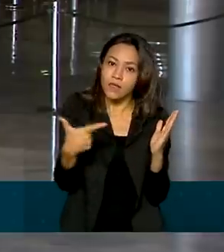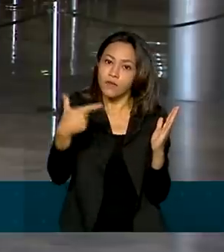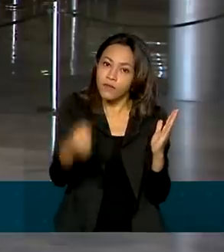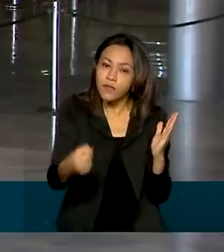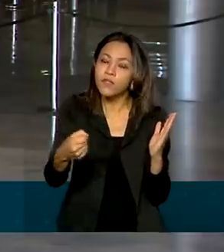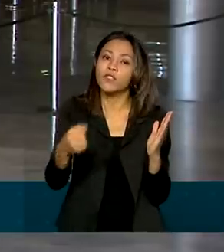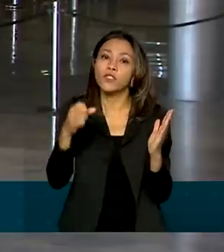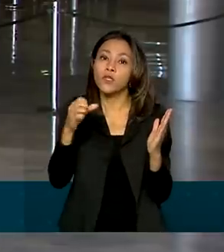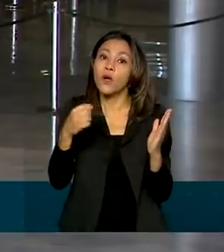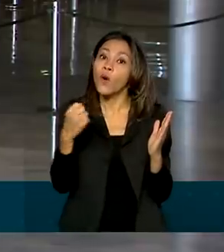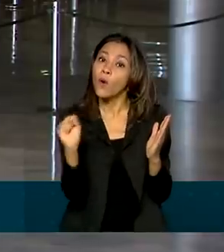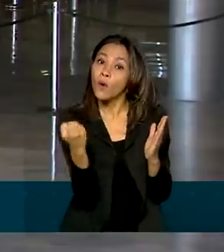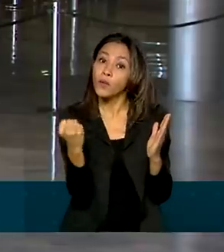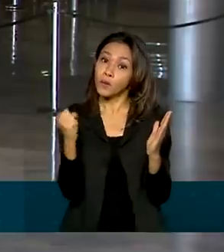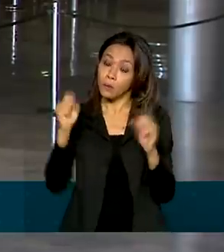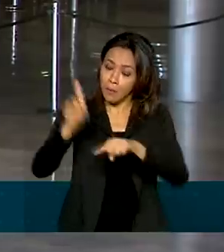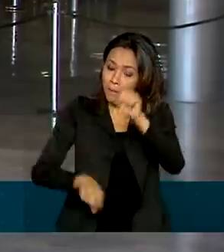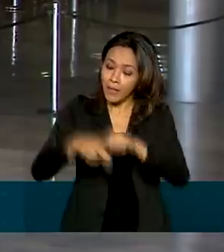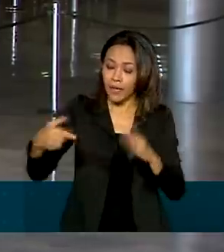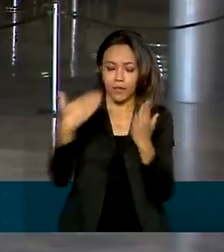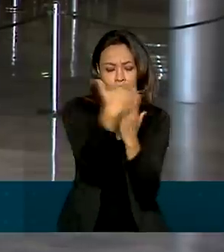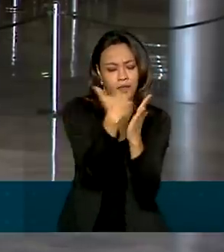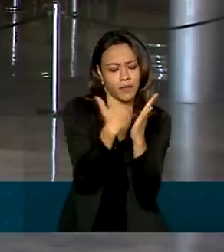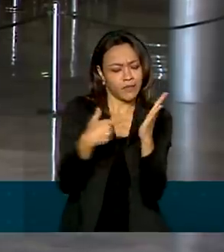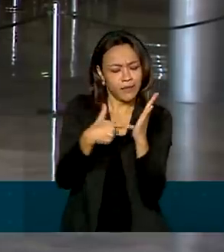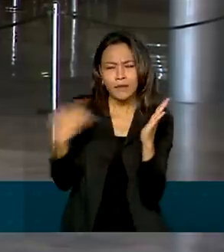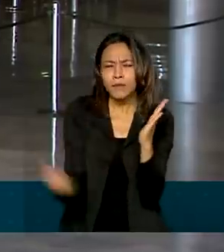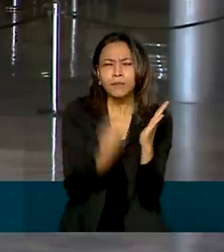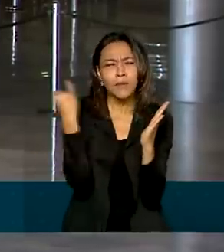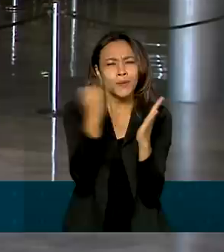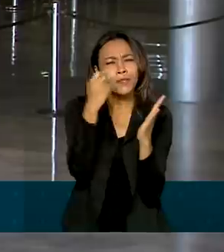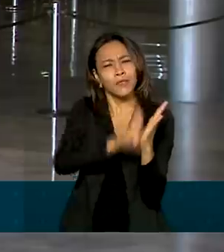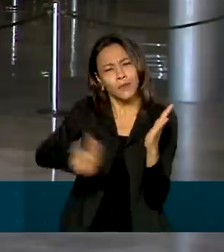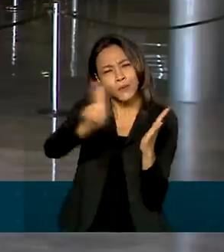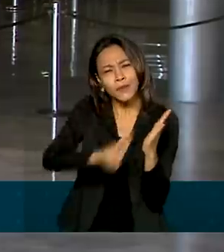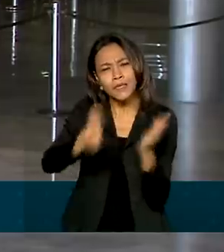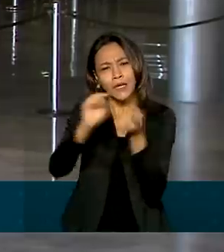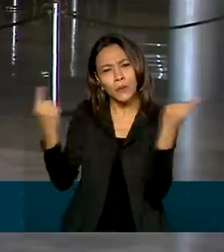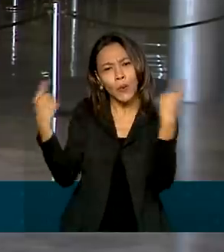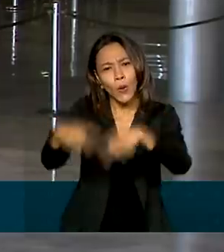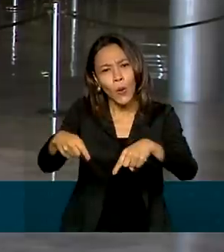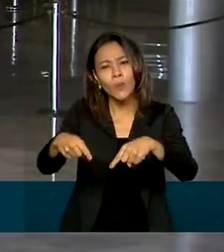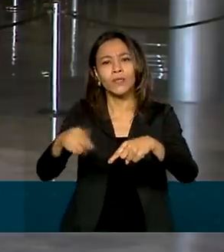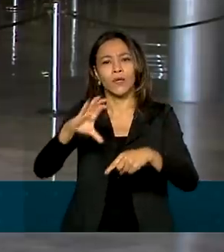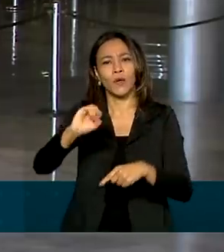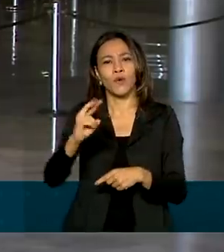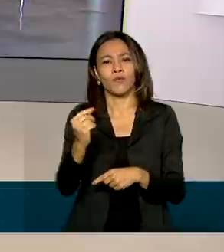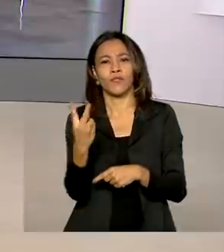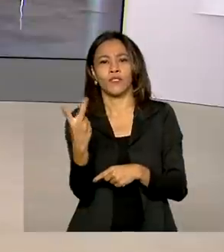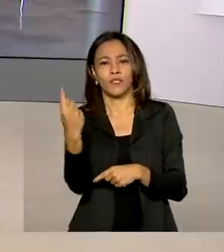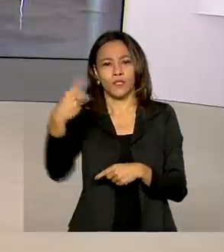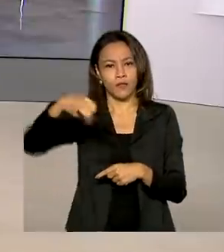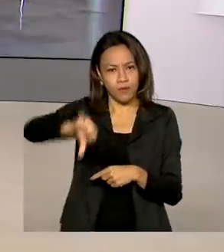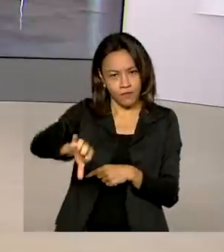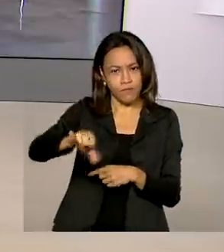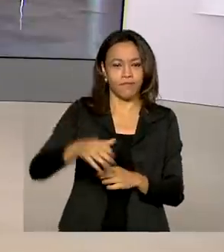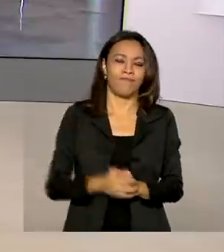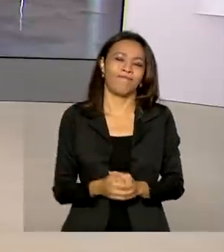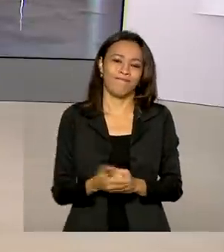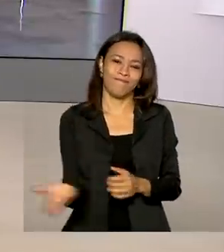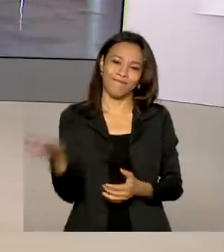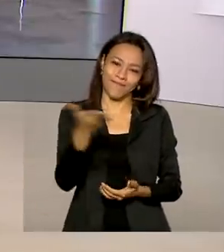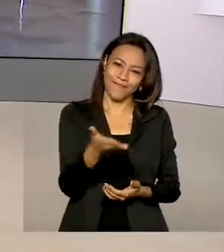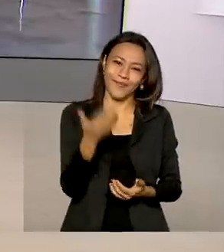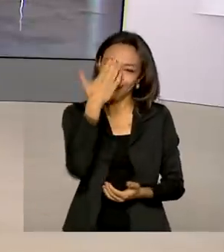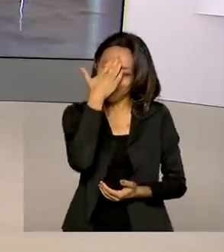itens considerados essenciais no enfrentamento ao coronavírus. Volto com você no estúdio, Daniel. Obrigada,